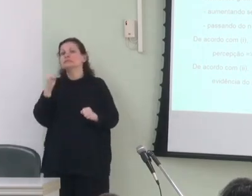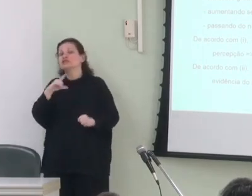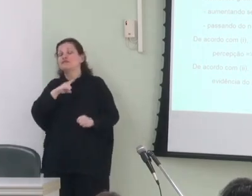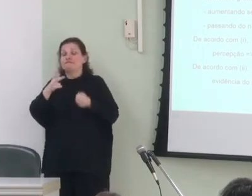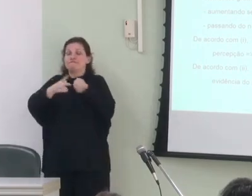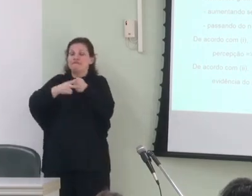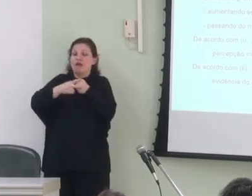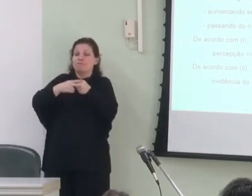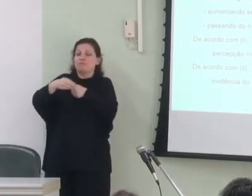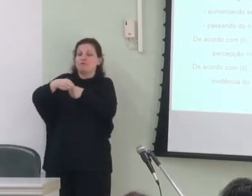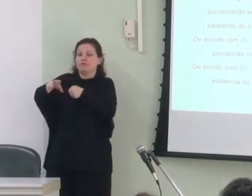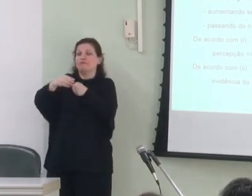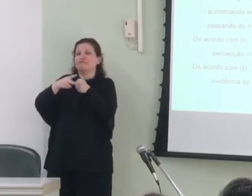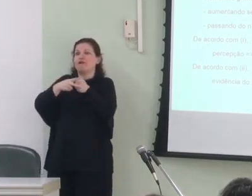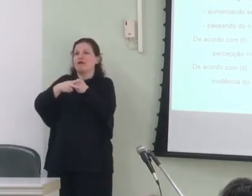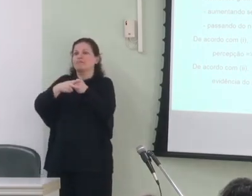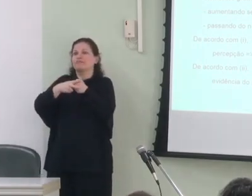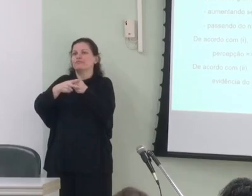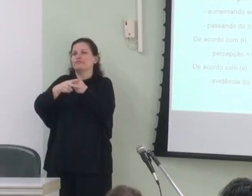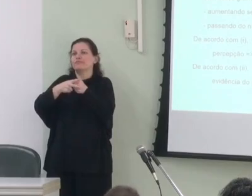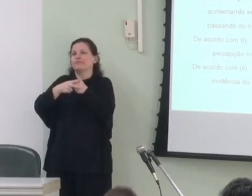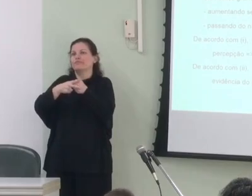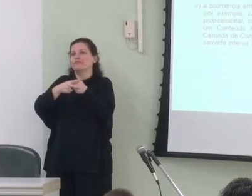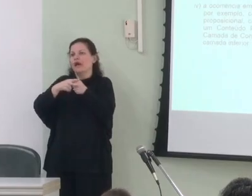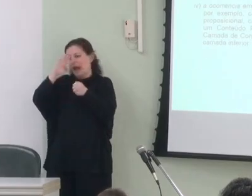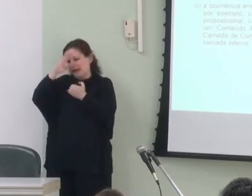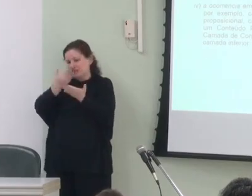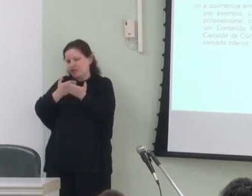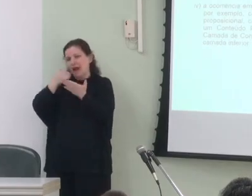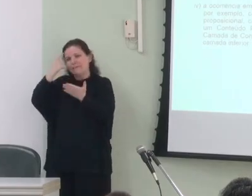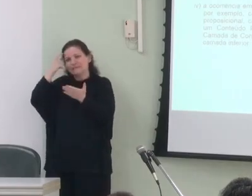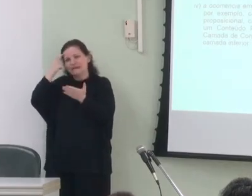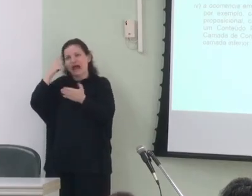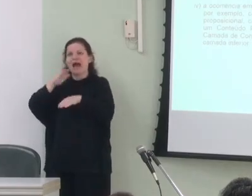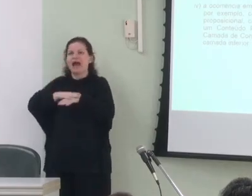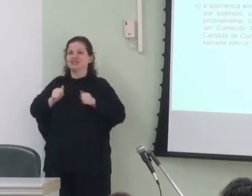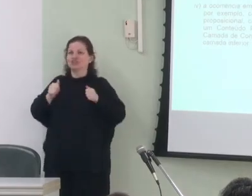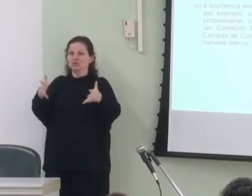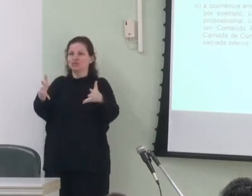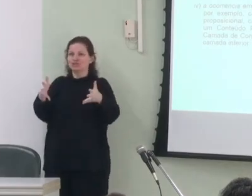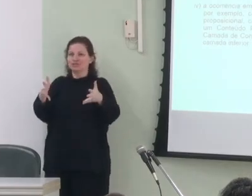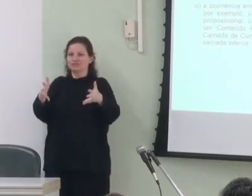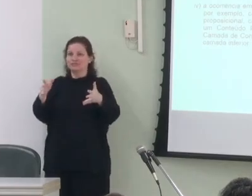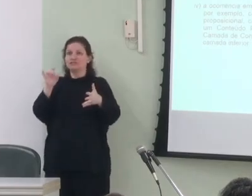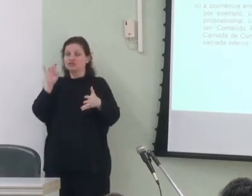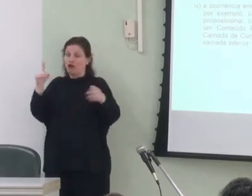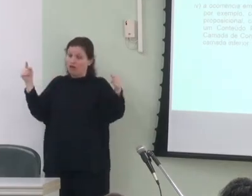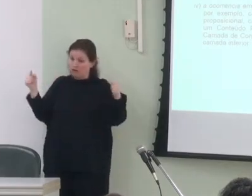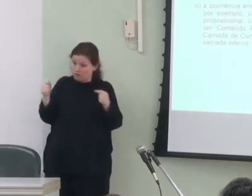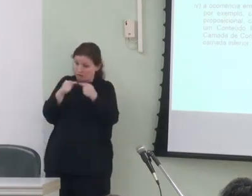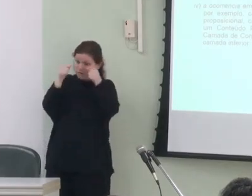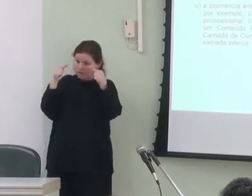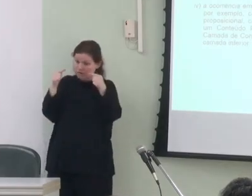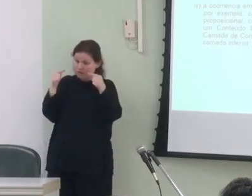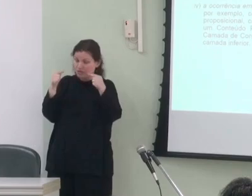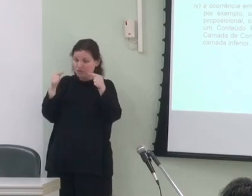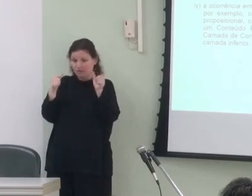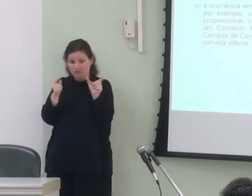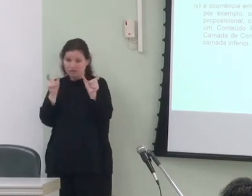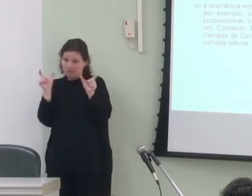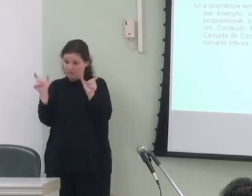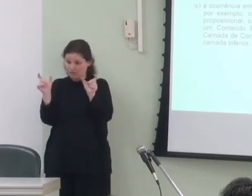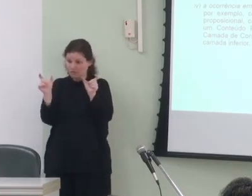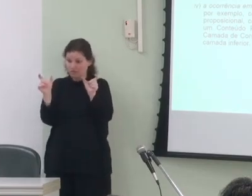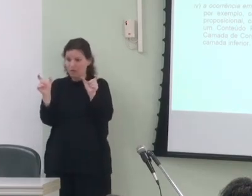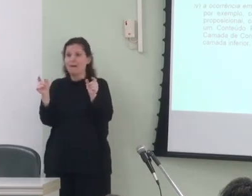um verbo que indica um verbo como acreditar ou pensar um verbo de atitude proposicional ele só vai encaixar uma unidade